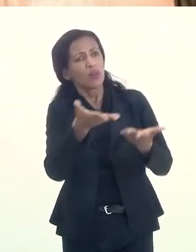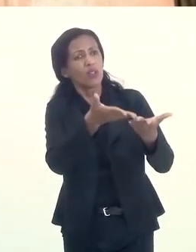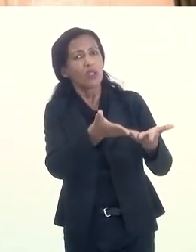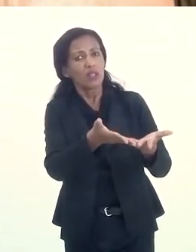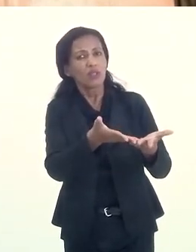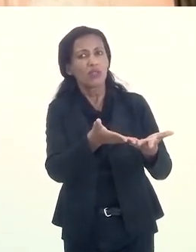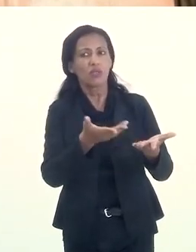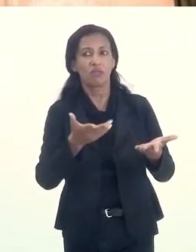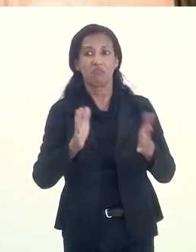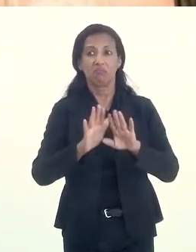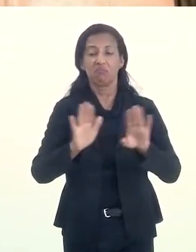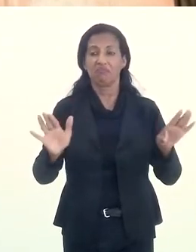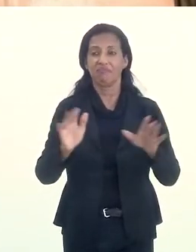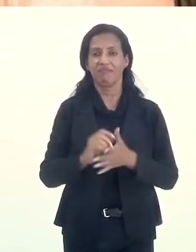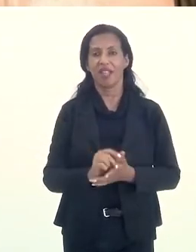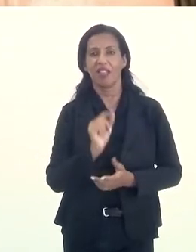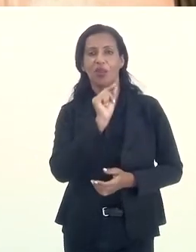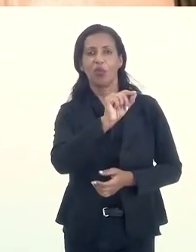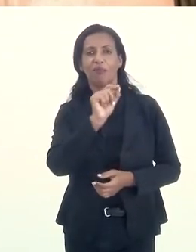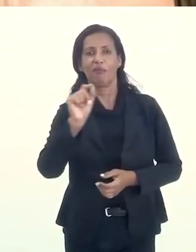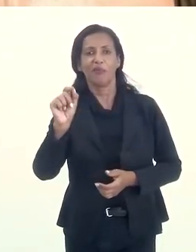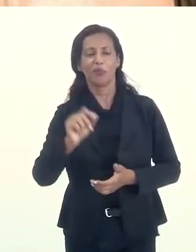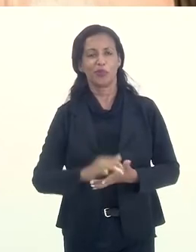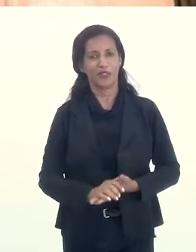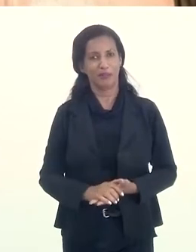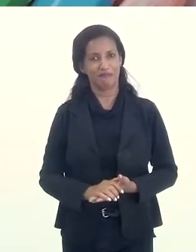muito o etc. Eu dizia para os meus alunos, não, está no etc.